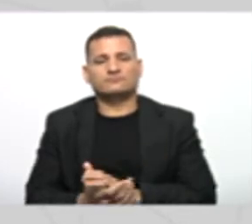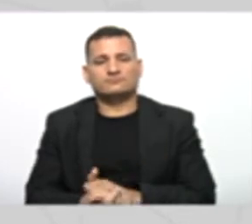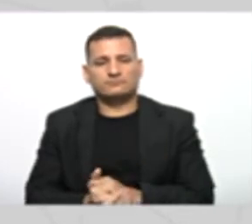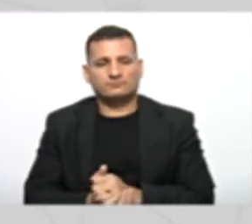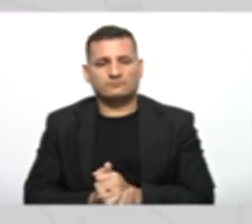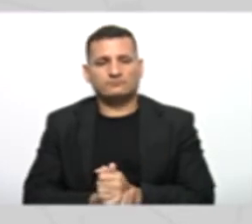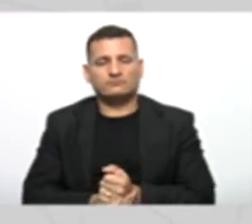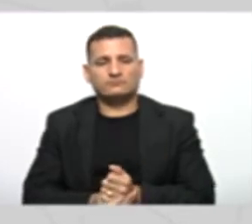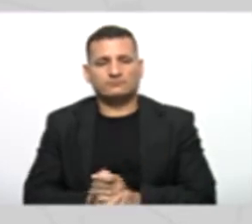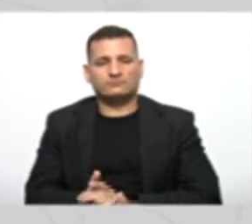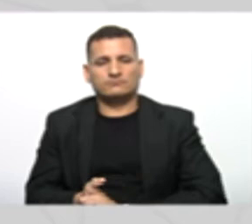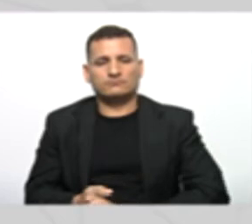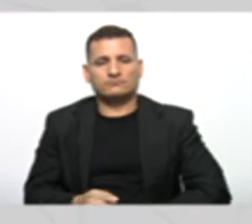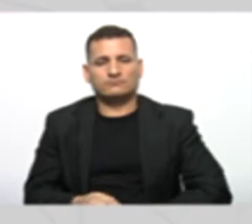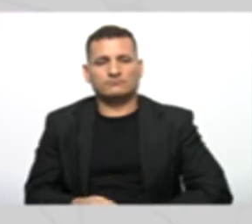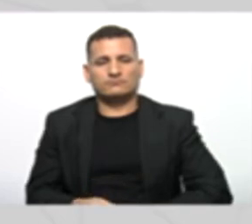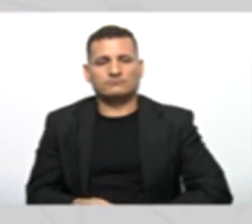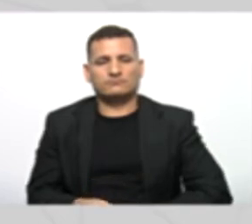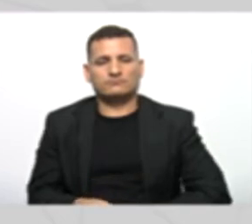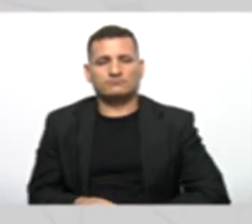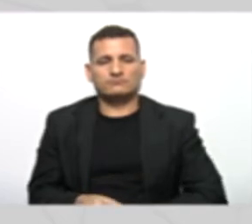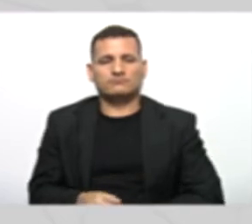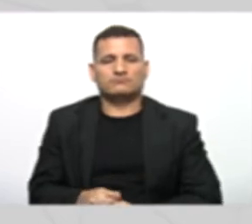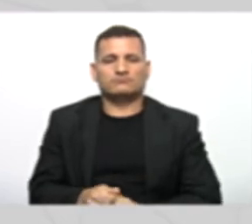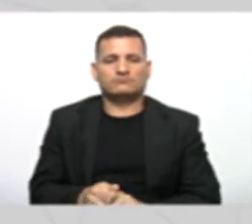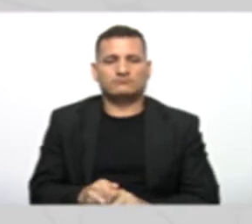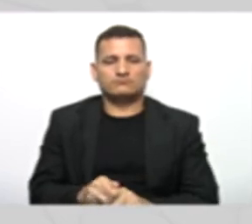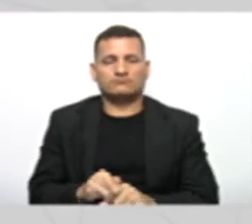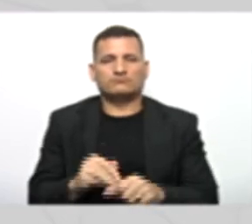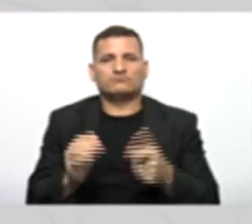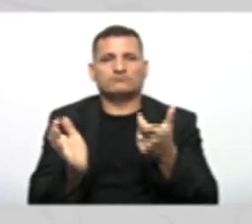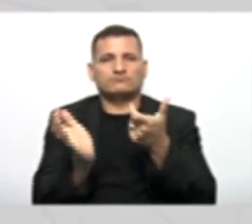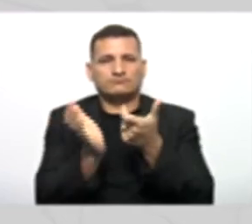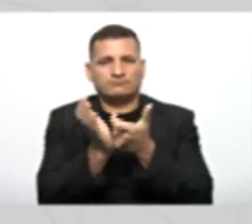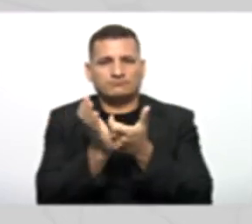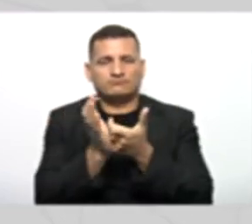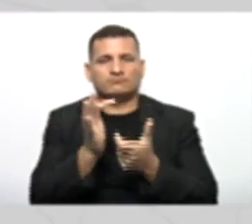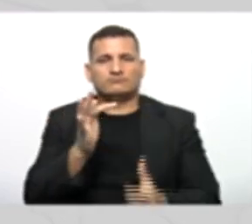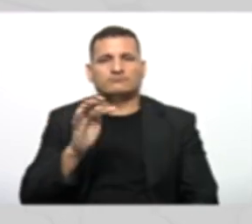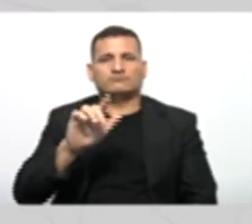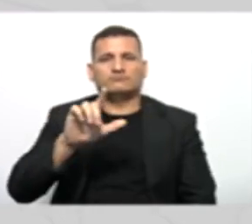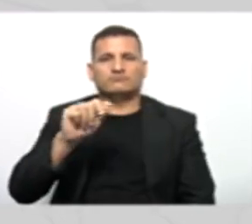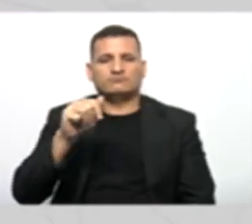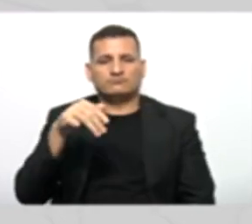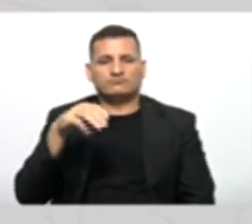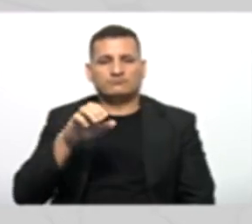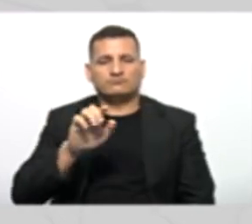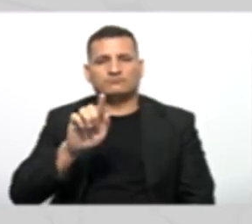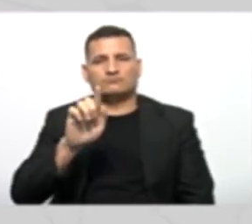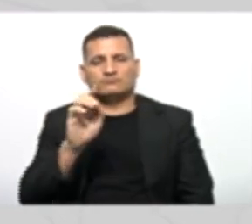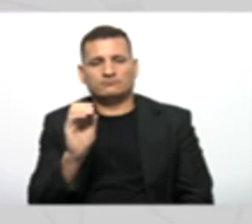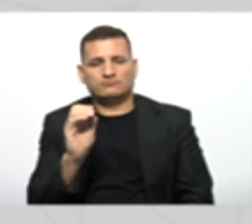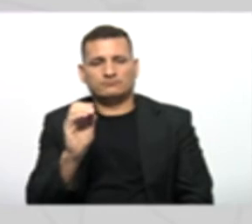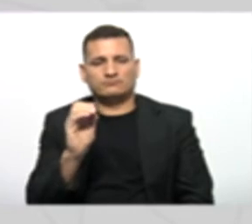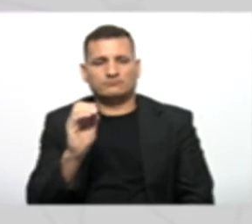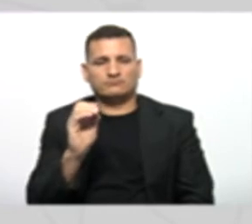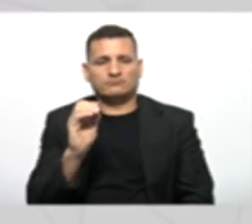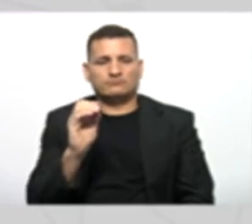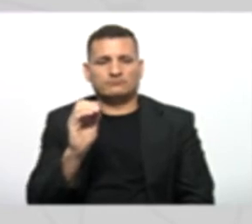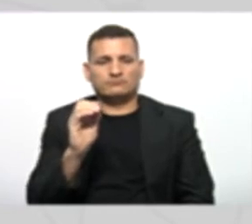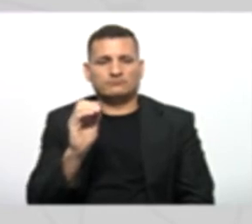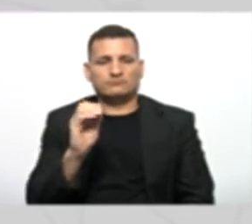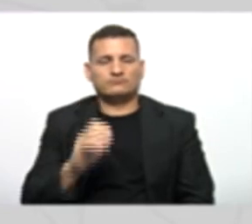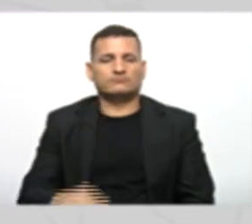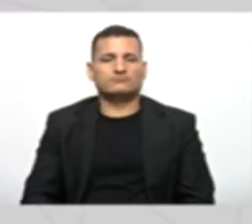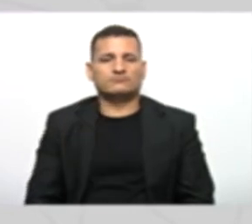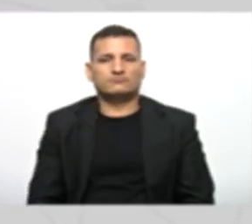nós vamos criar A classe Flamengo Tá ok Criamos aqui Utilizamos aqui A expressão Específica